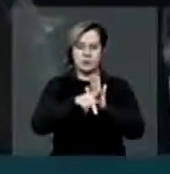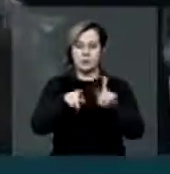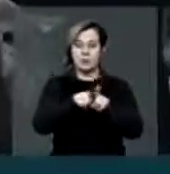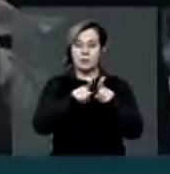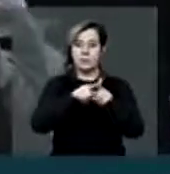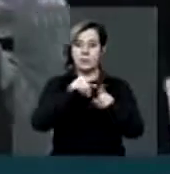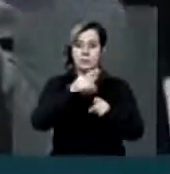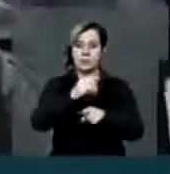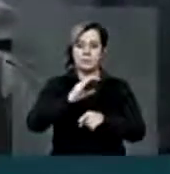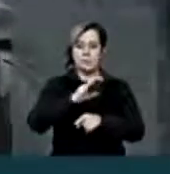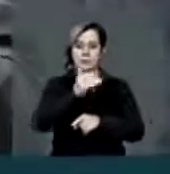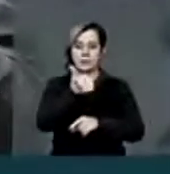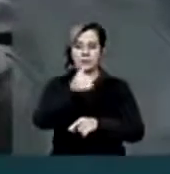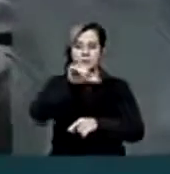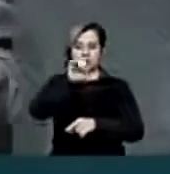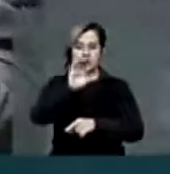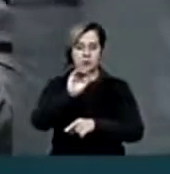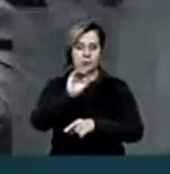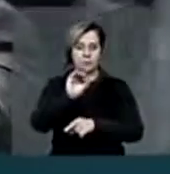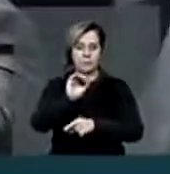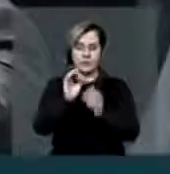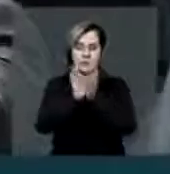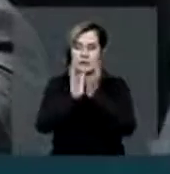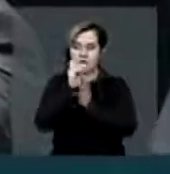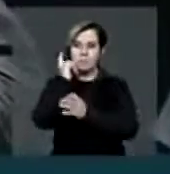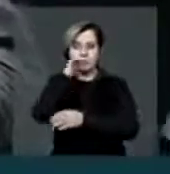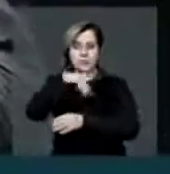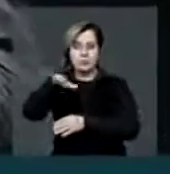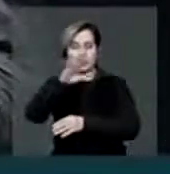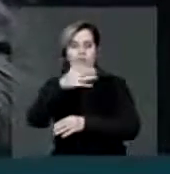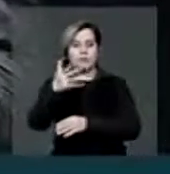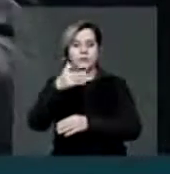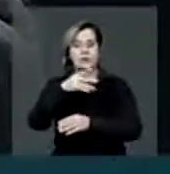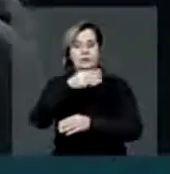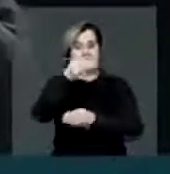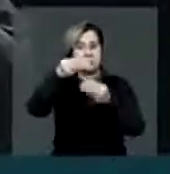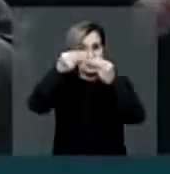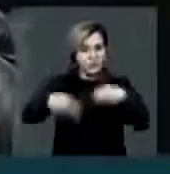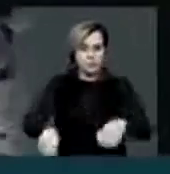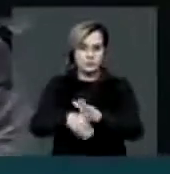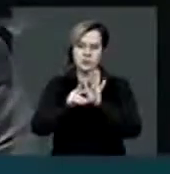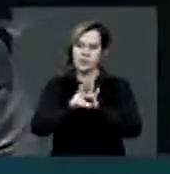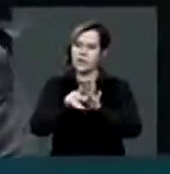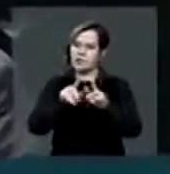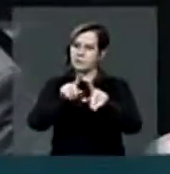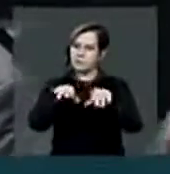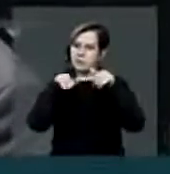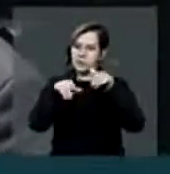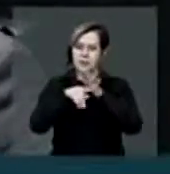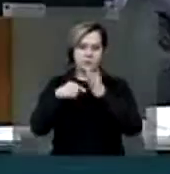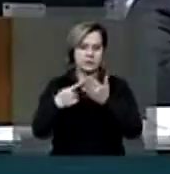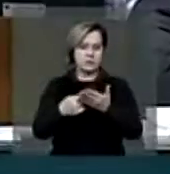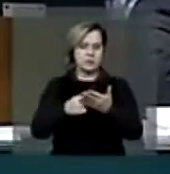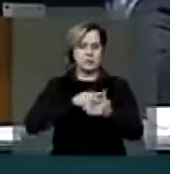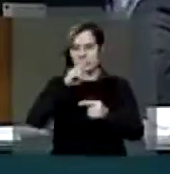Quem prejudicou essa sessão é quem quis inventar pauta fora da hora que não estava convocada. Muito obrigado, senhor presidente.